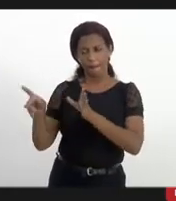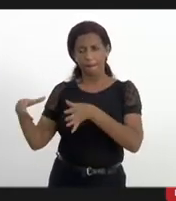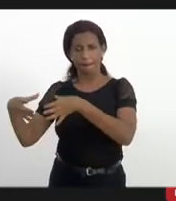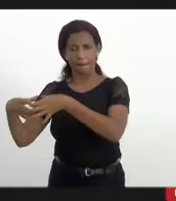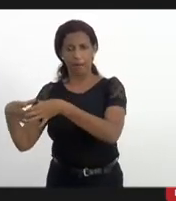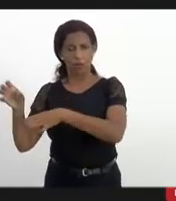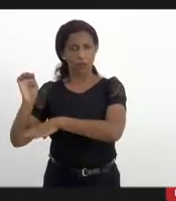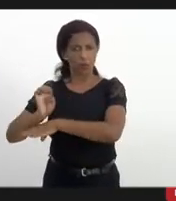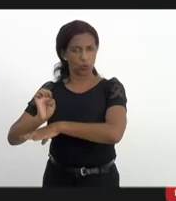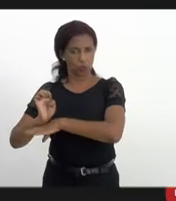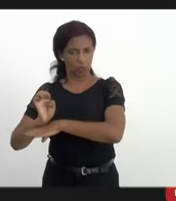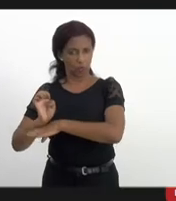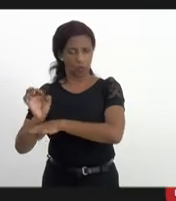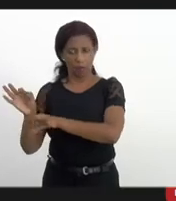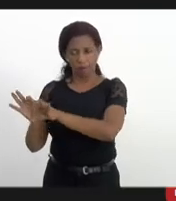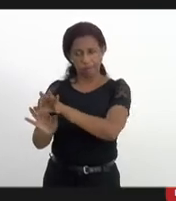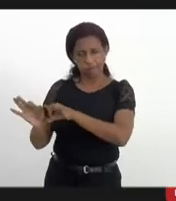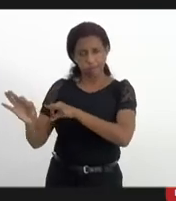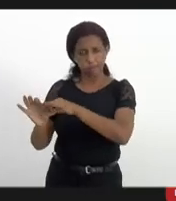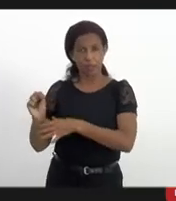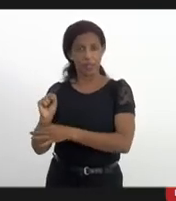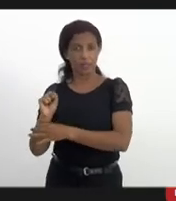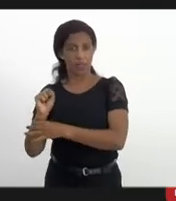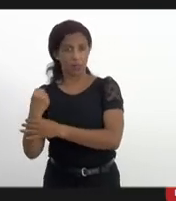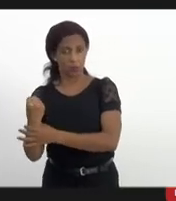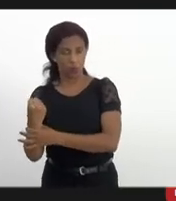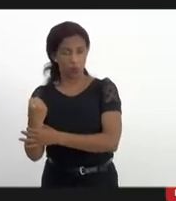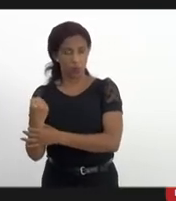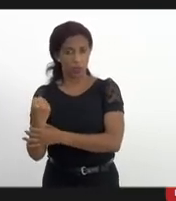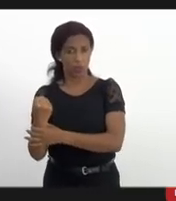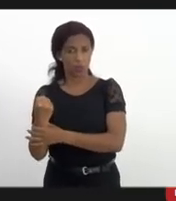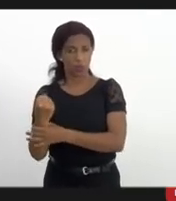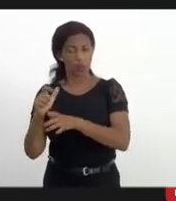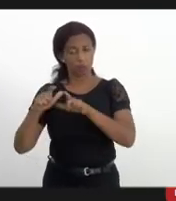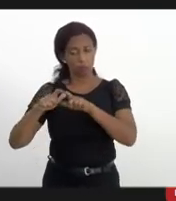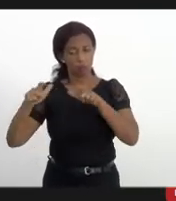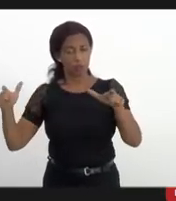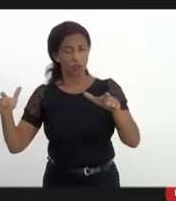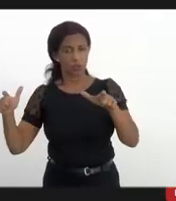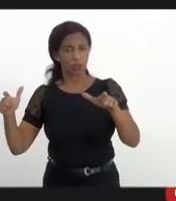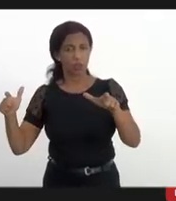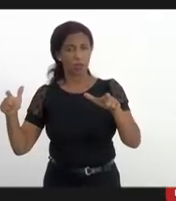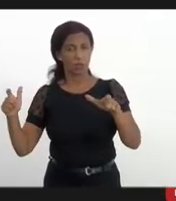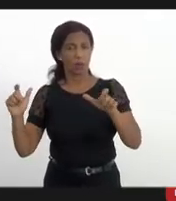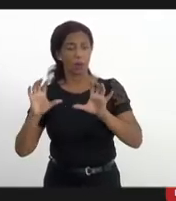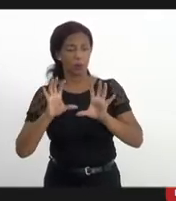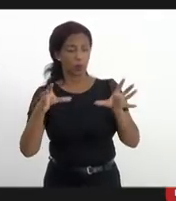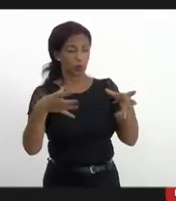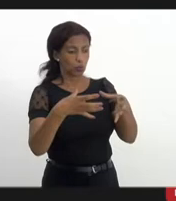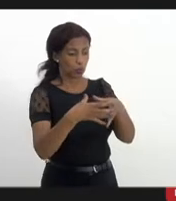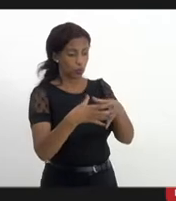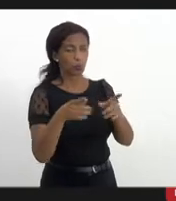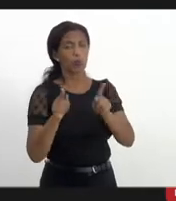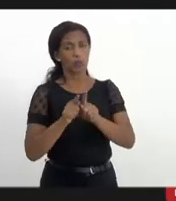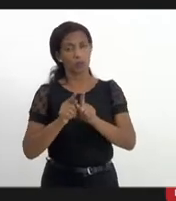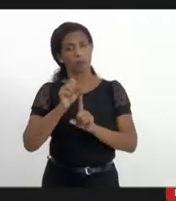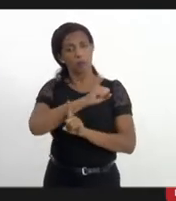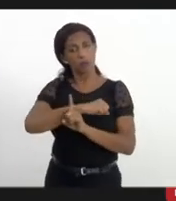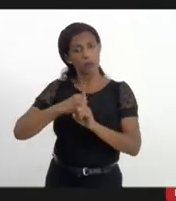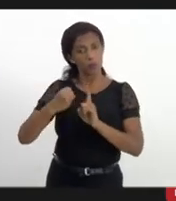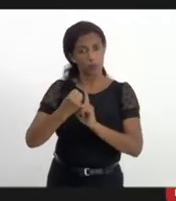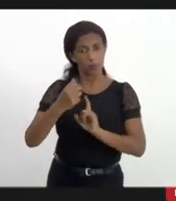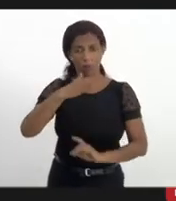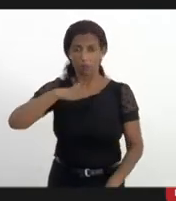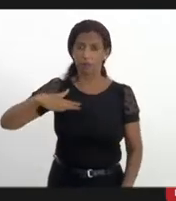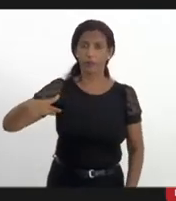sentido de poder prover segurança, no aspecto mais amplo possível para as comunidades e para a sociedade de uma forma geral.